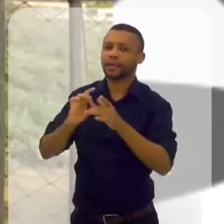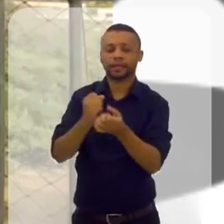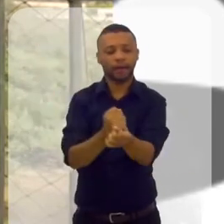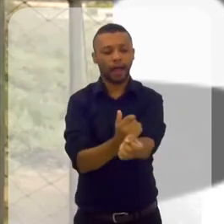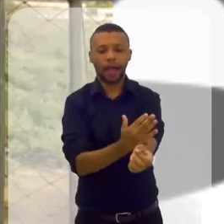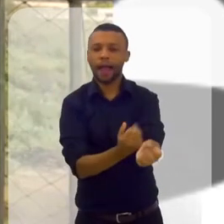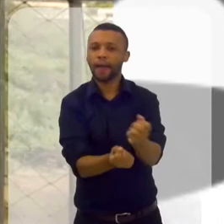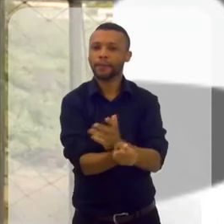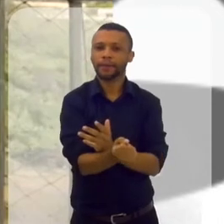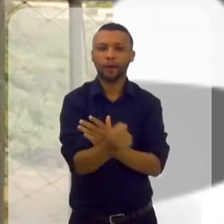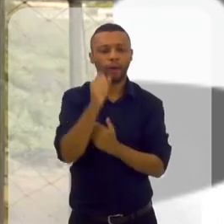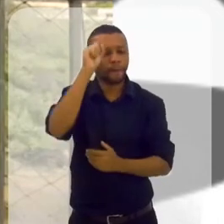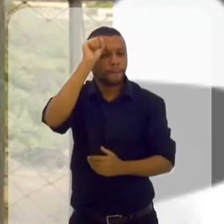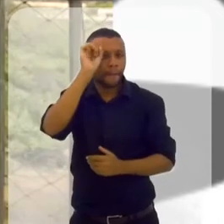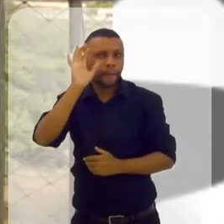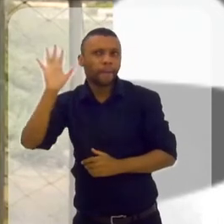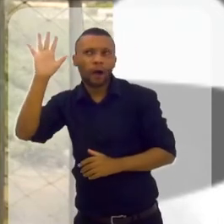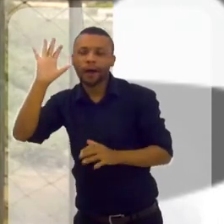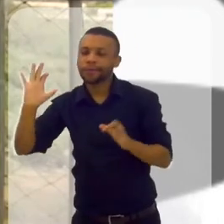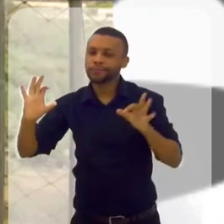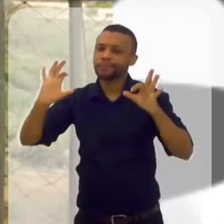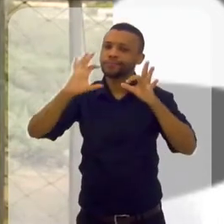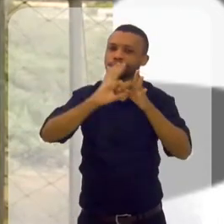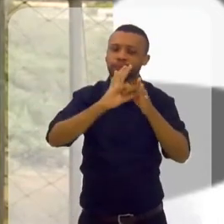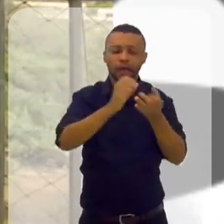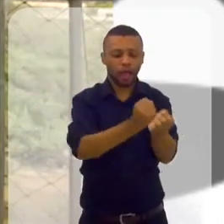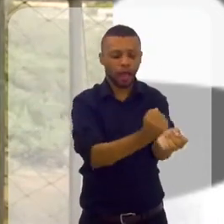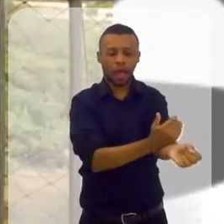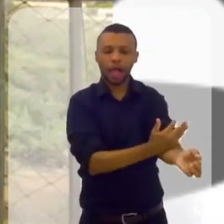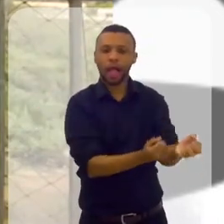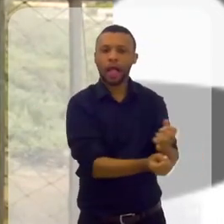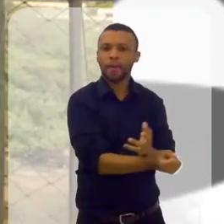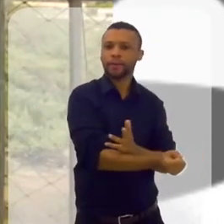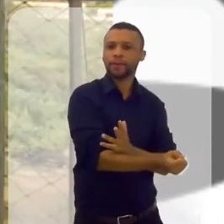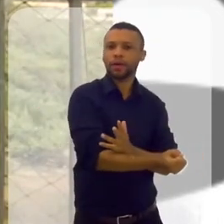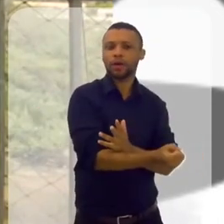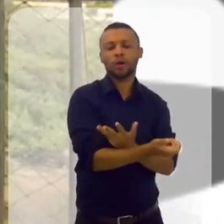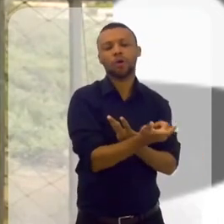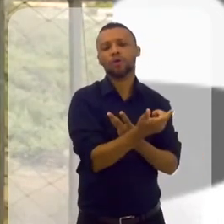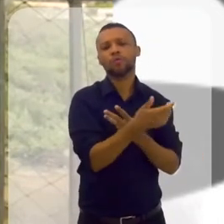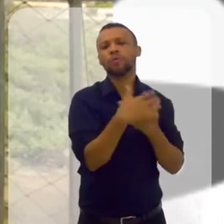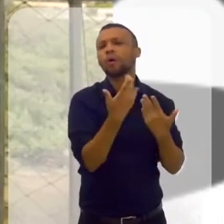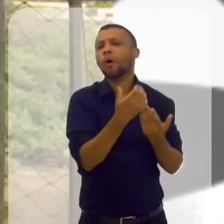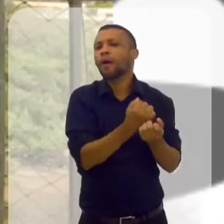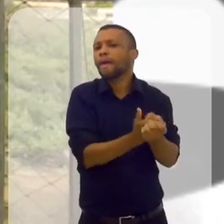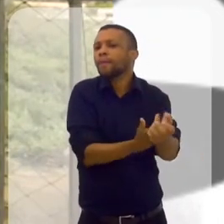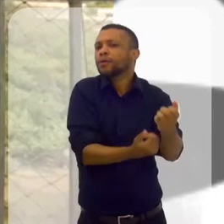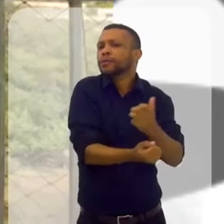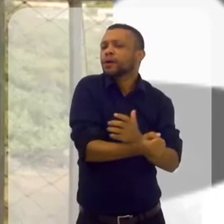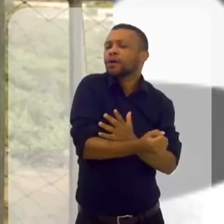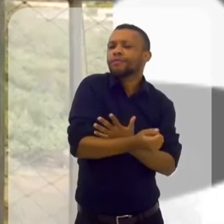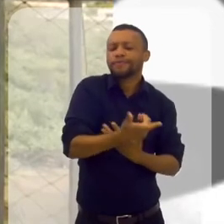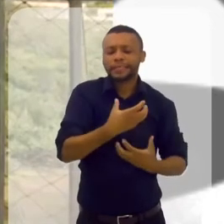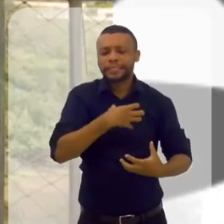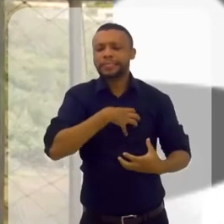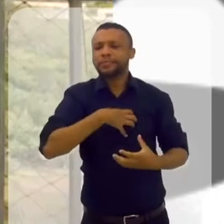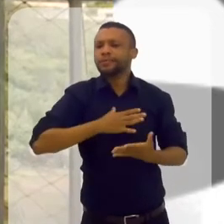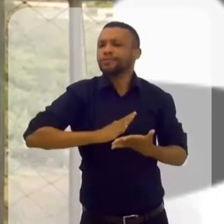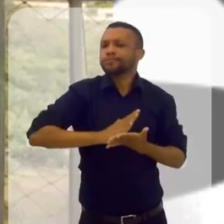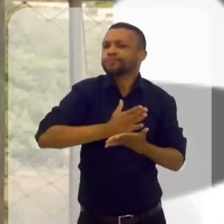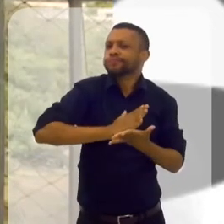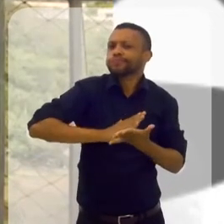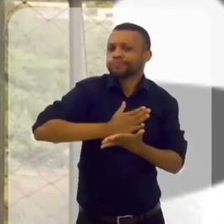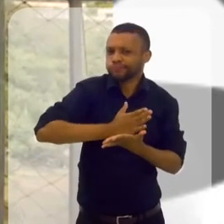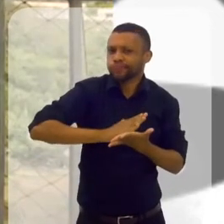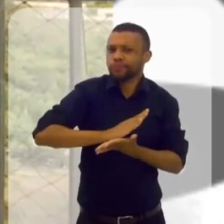e uma emoção geram uma programação. Pra eu achar memória, eu preciso achar emoção. Então, eu busco qual emoção que ela vem sentindo.